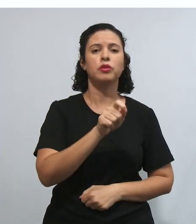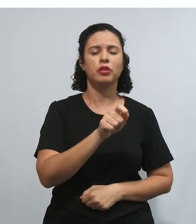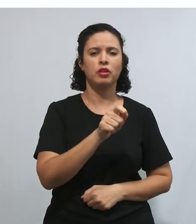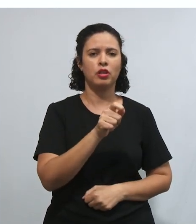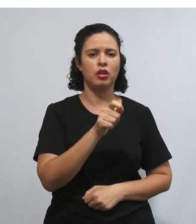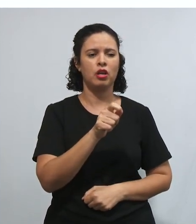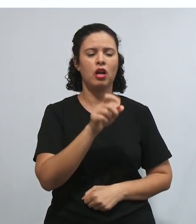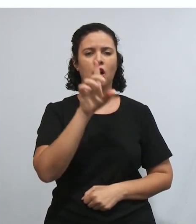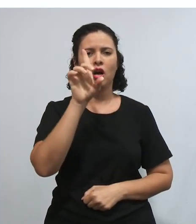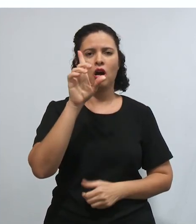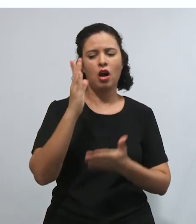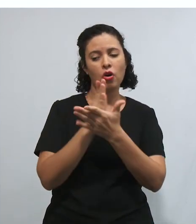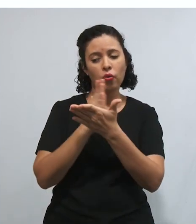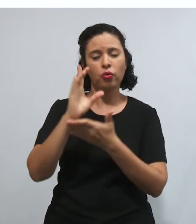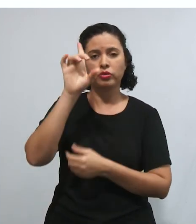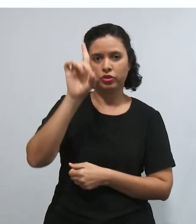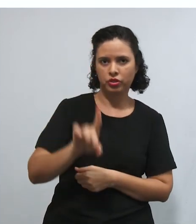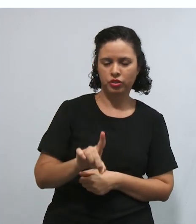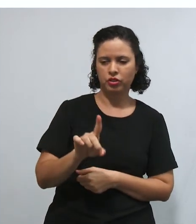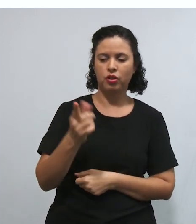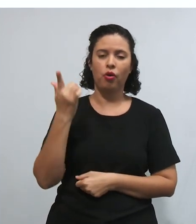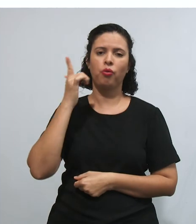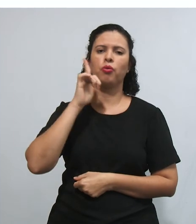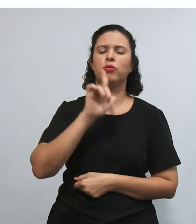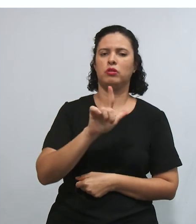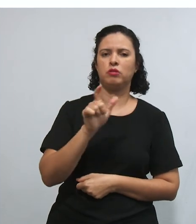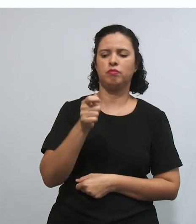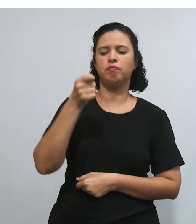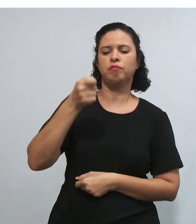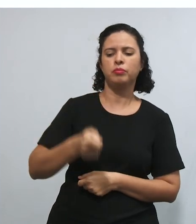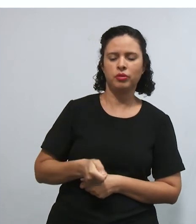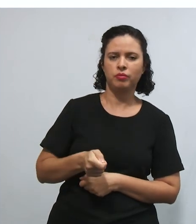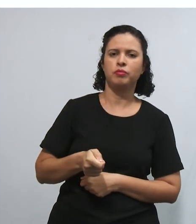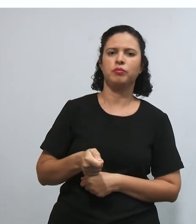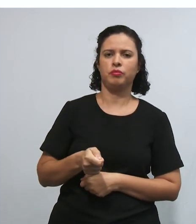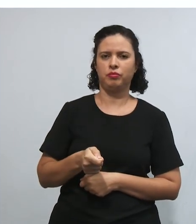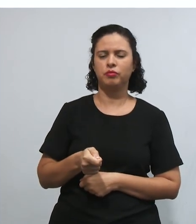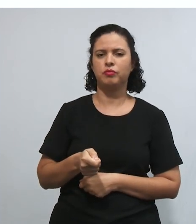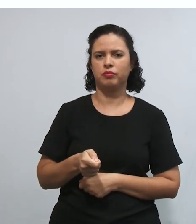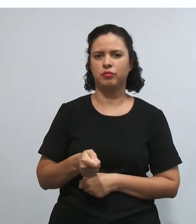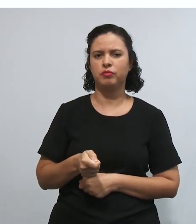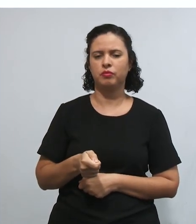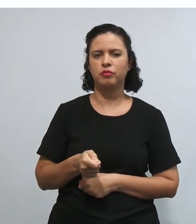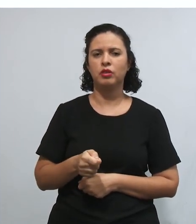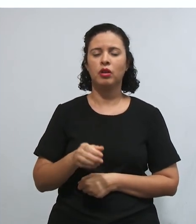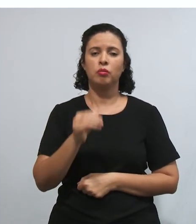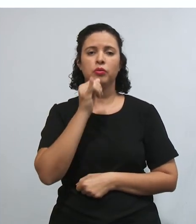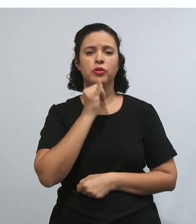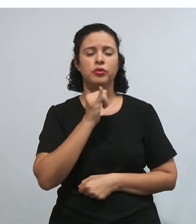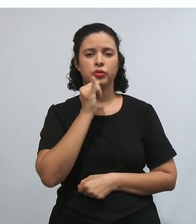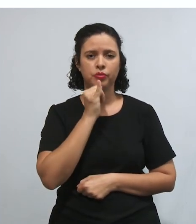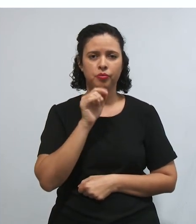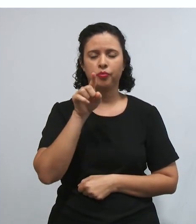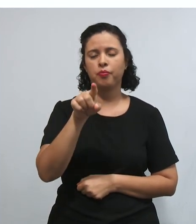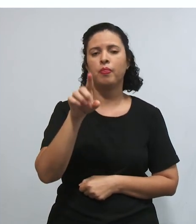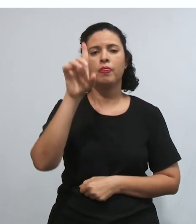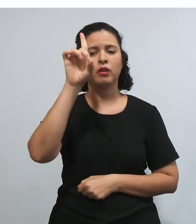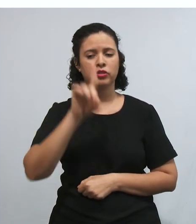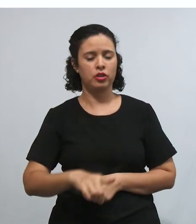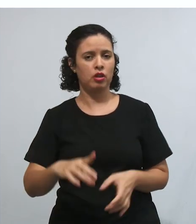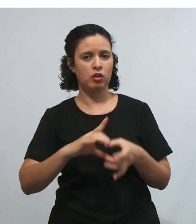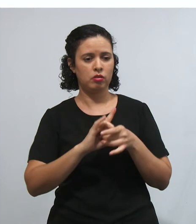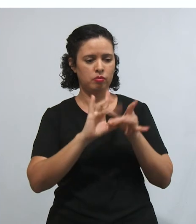alguns direitos serem exercidos de forma imperiosa. Como, por exemplo, o direito de